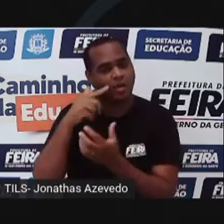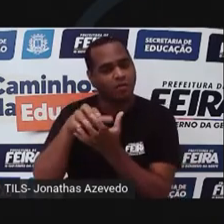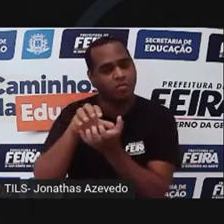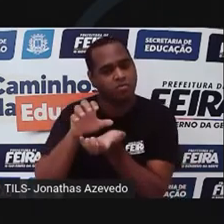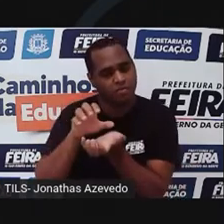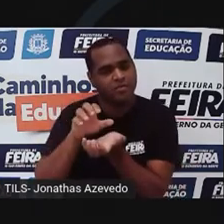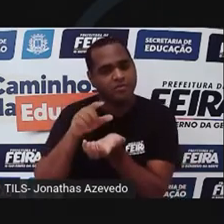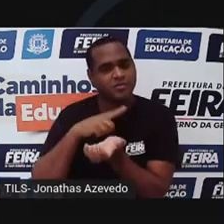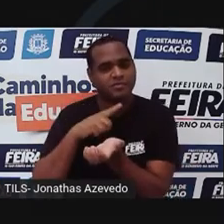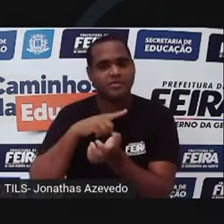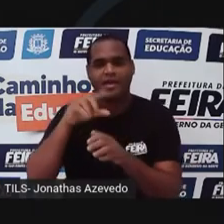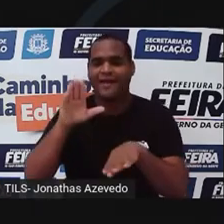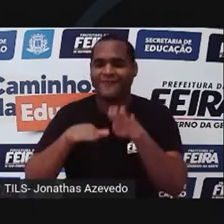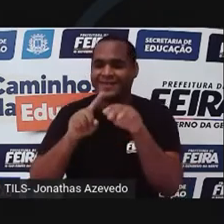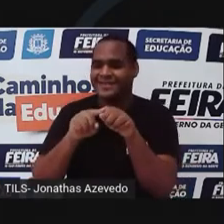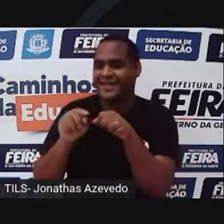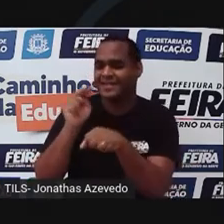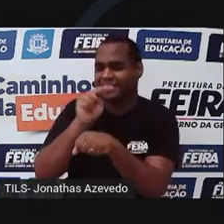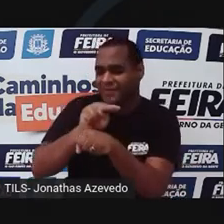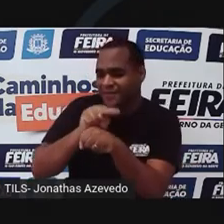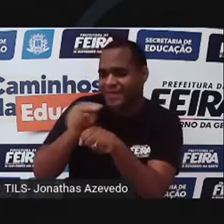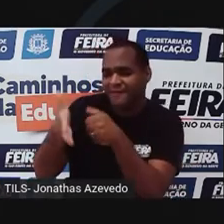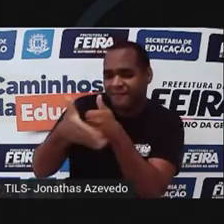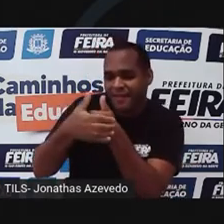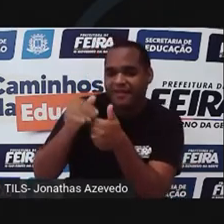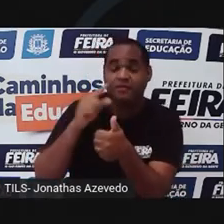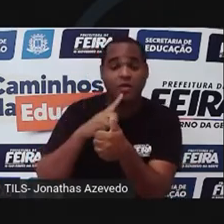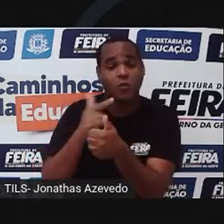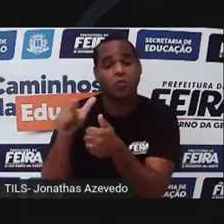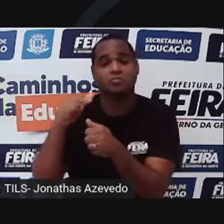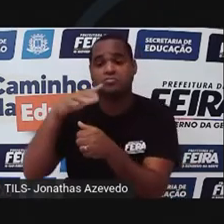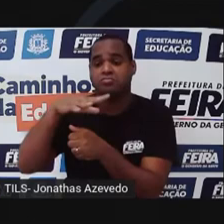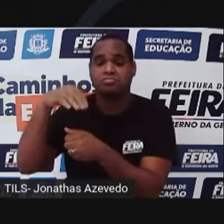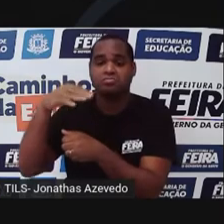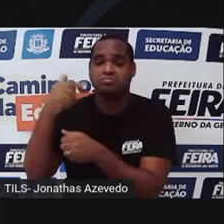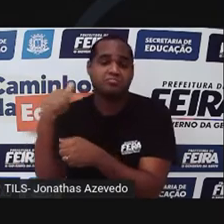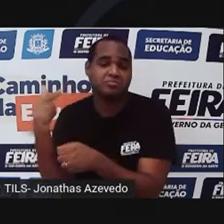e às vezes está protegido por uma concha e outras vezes não.